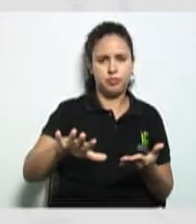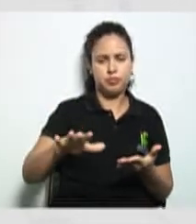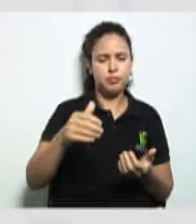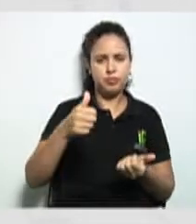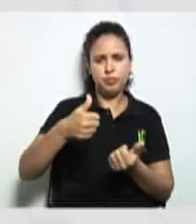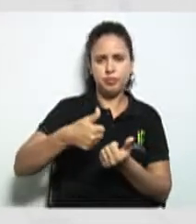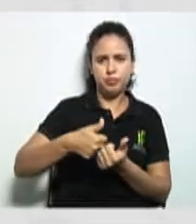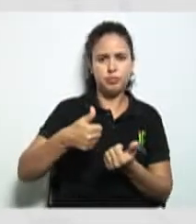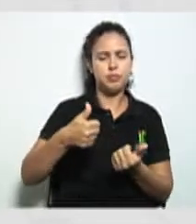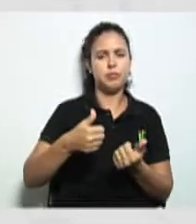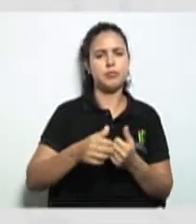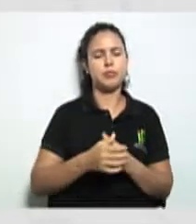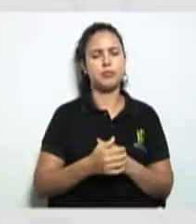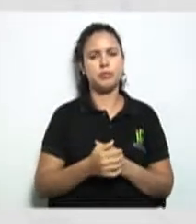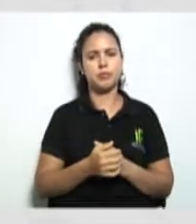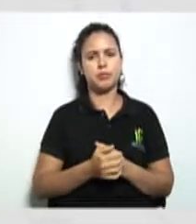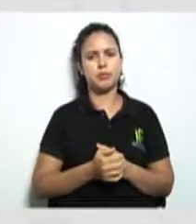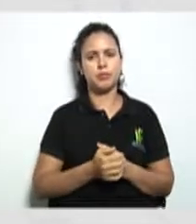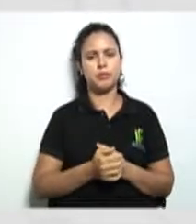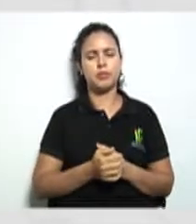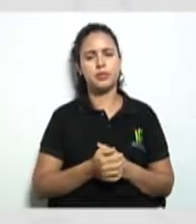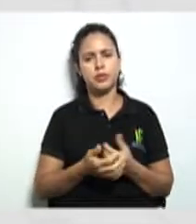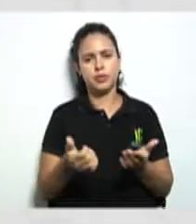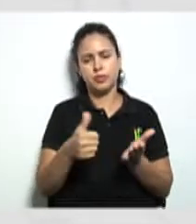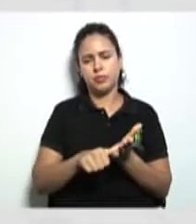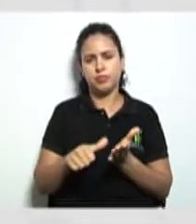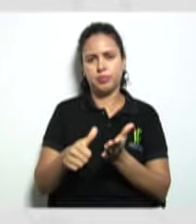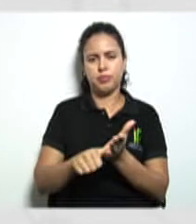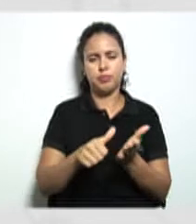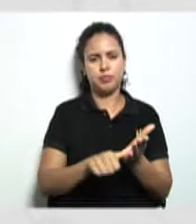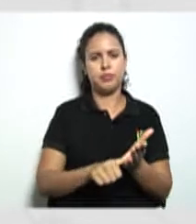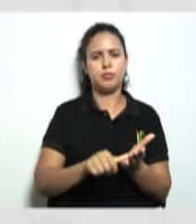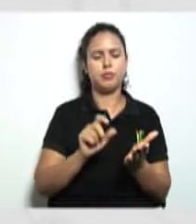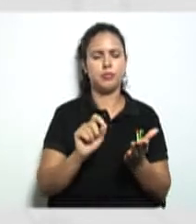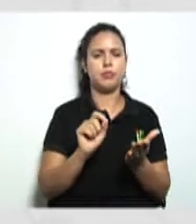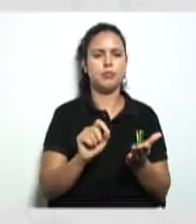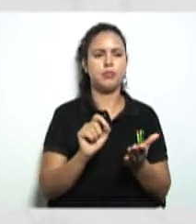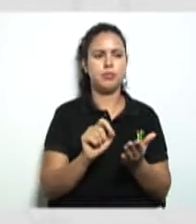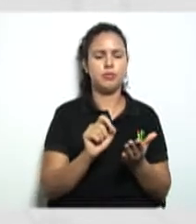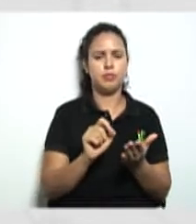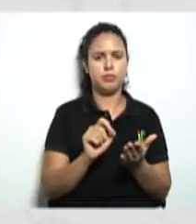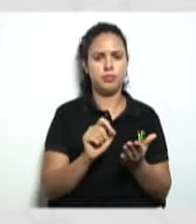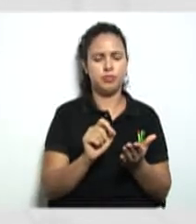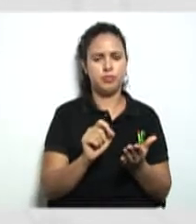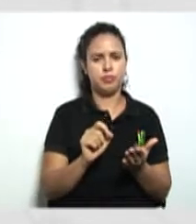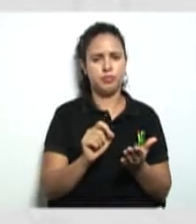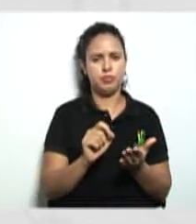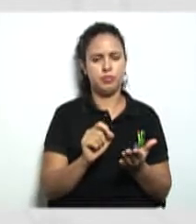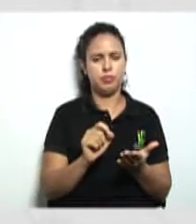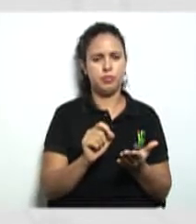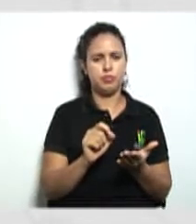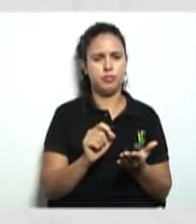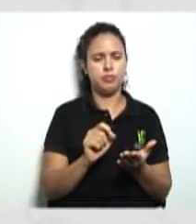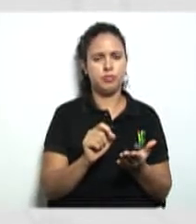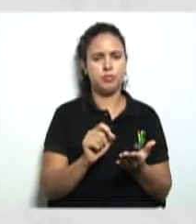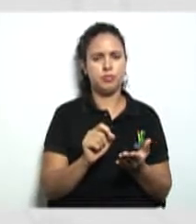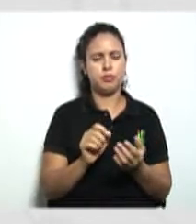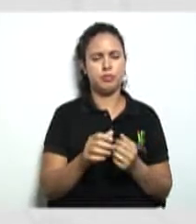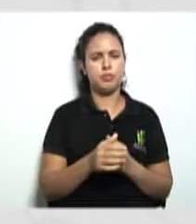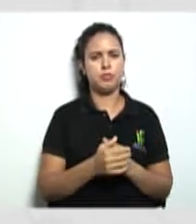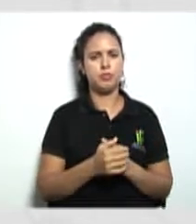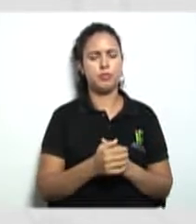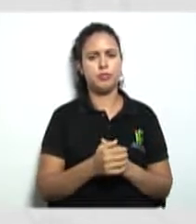então esses cooperados o que que acontece aqui vamos supor esse cooperado